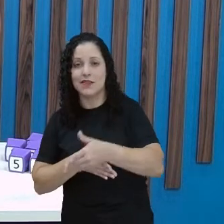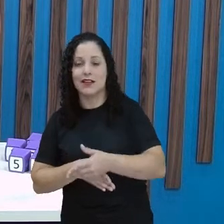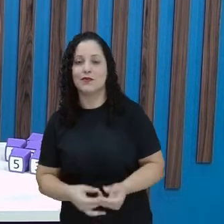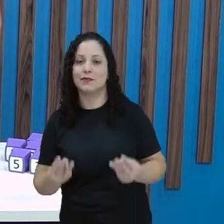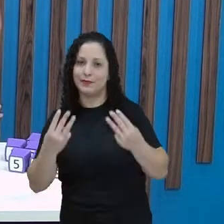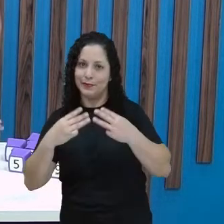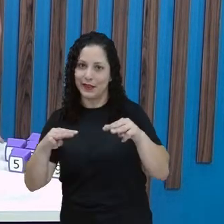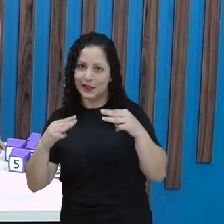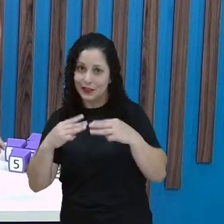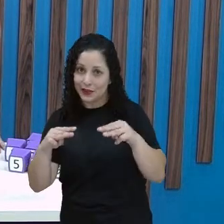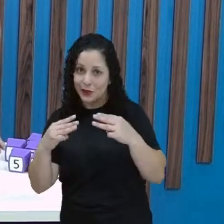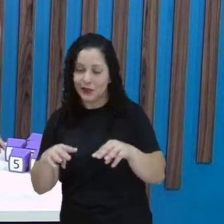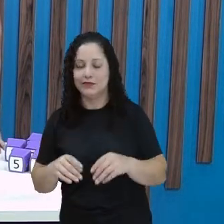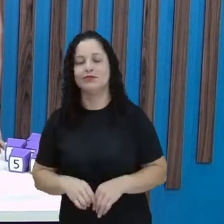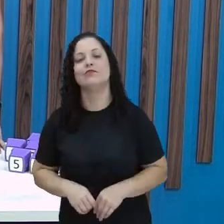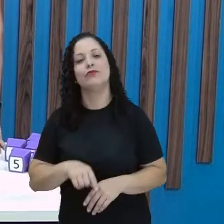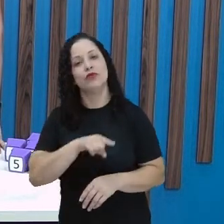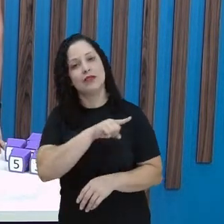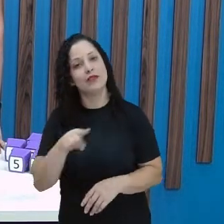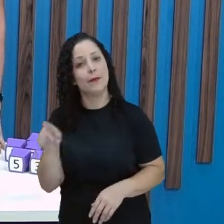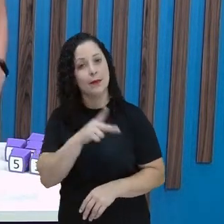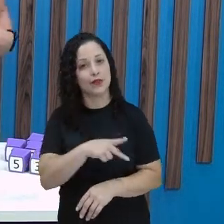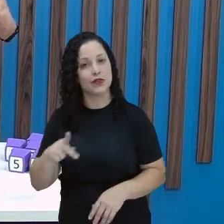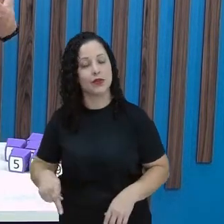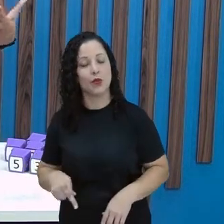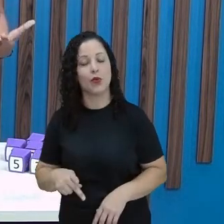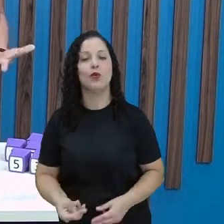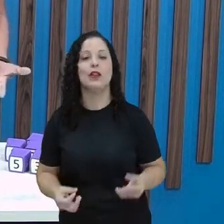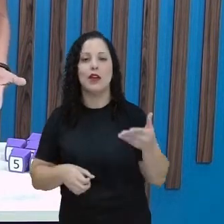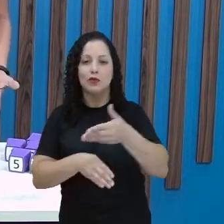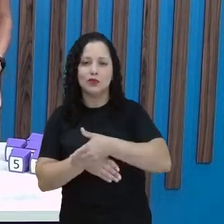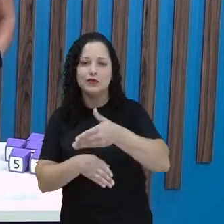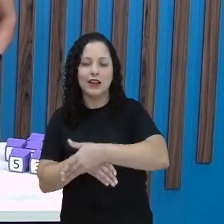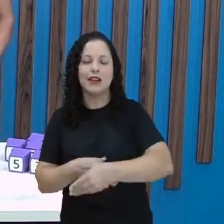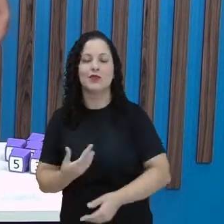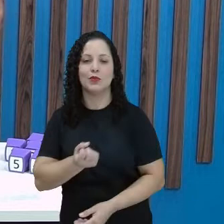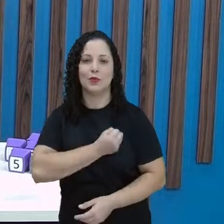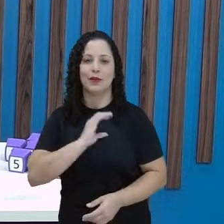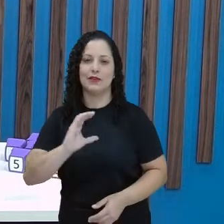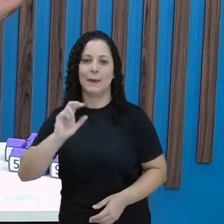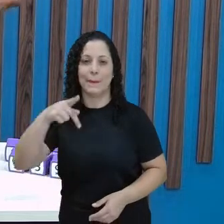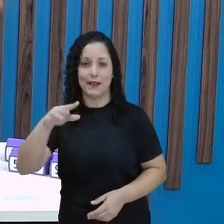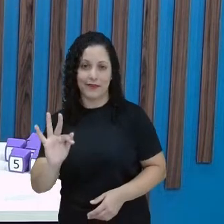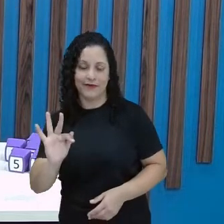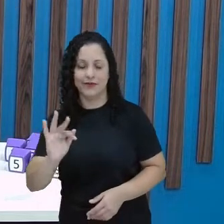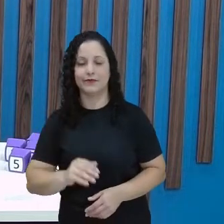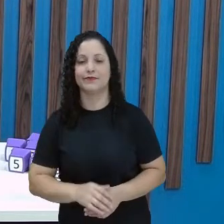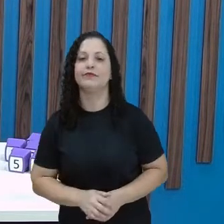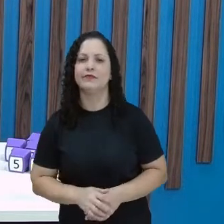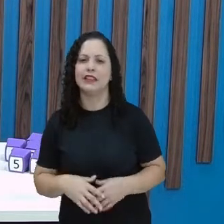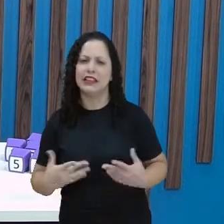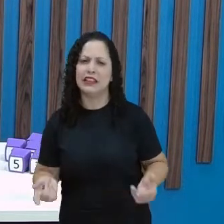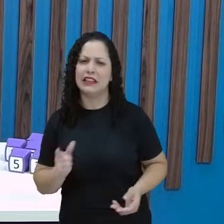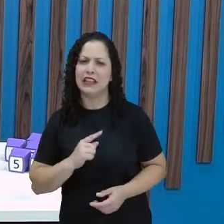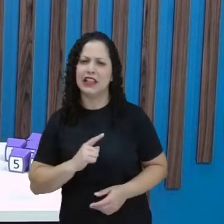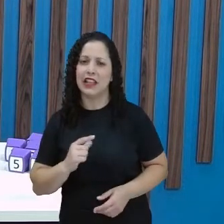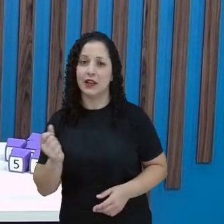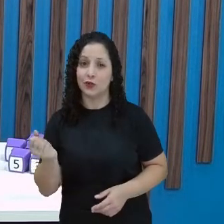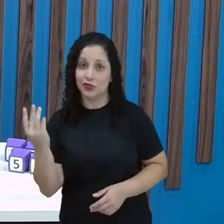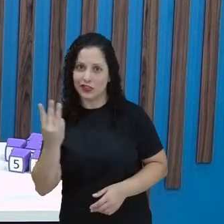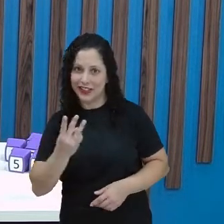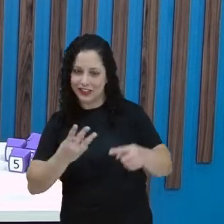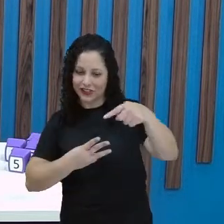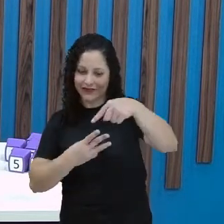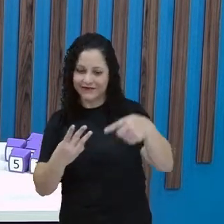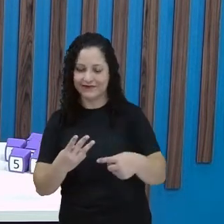o login é o número do CPF e a senha é a data de nascimento também. E fora esses dois lugares, aliás, os